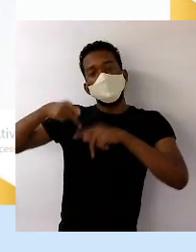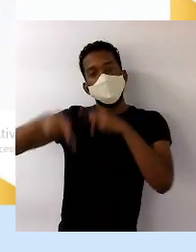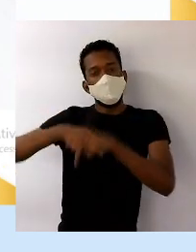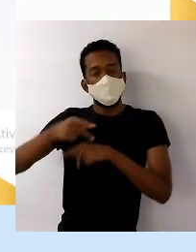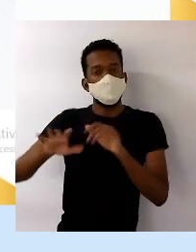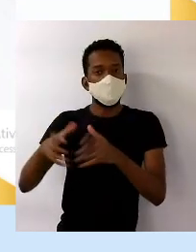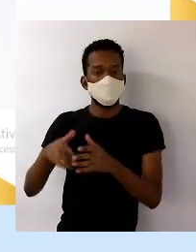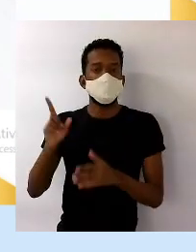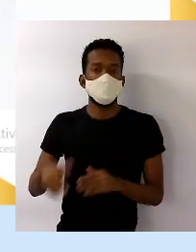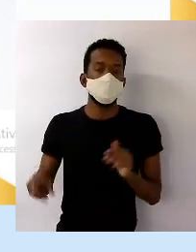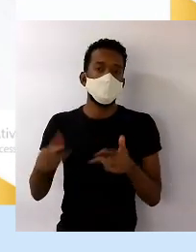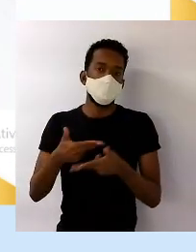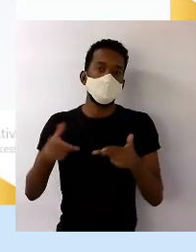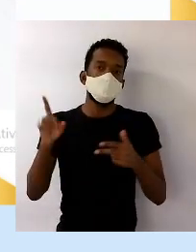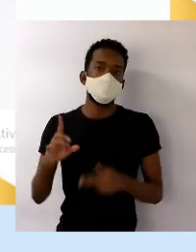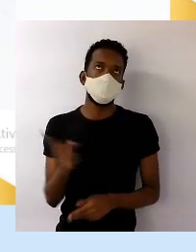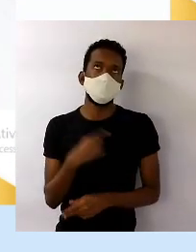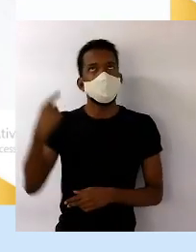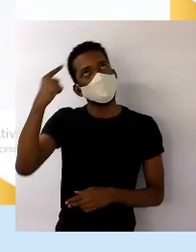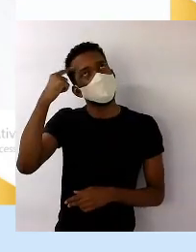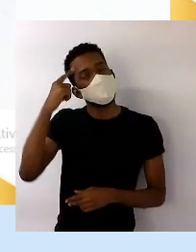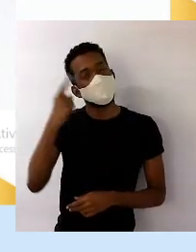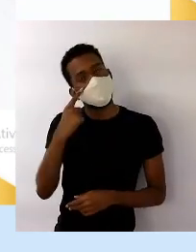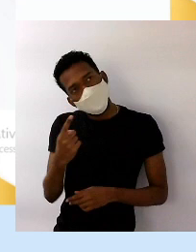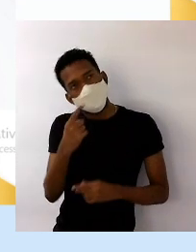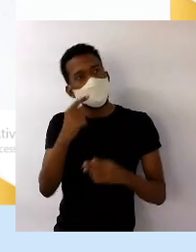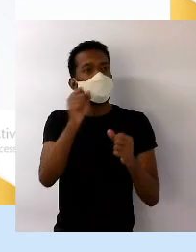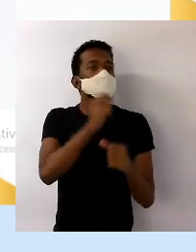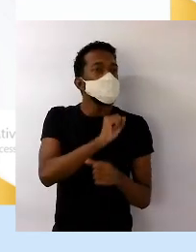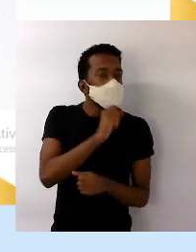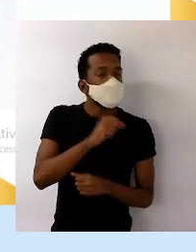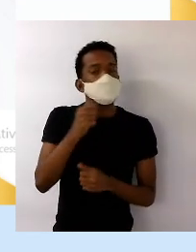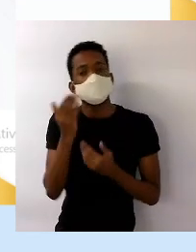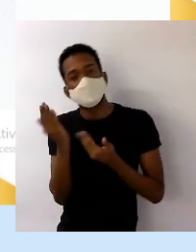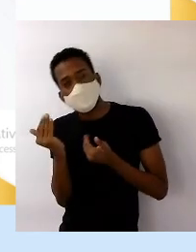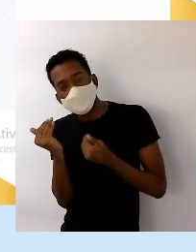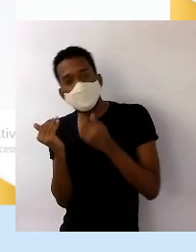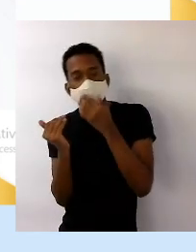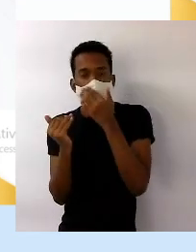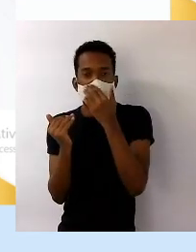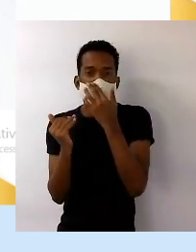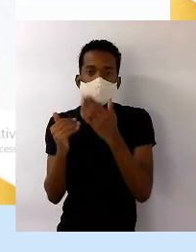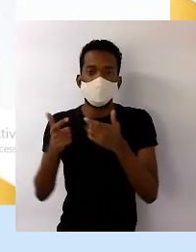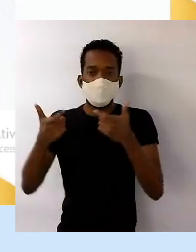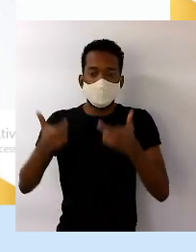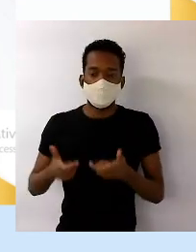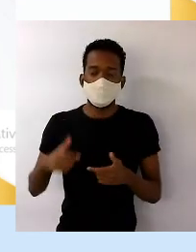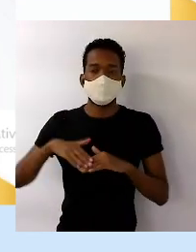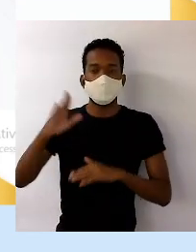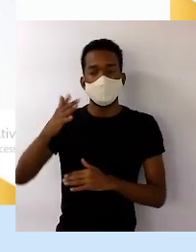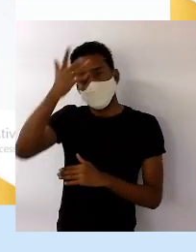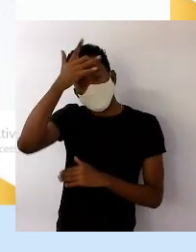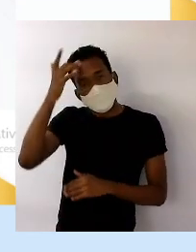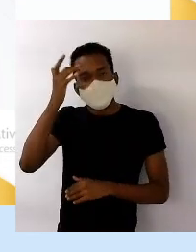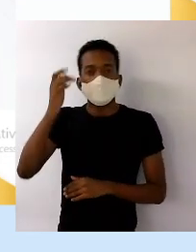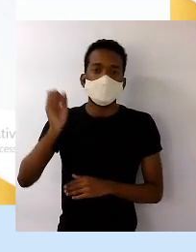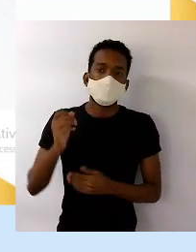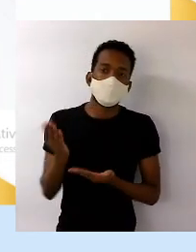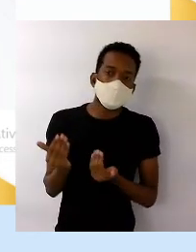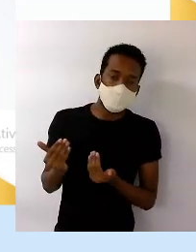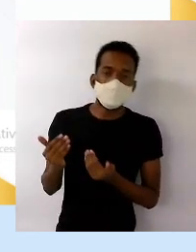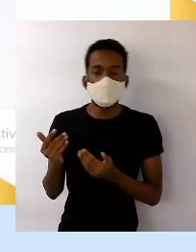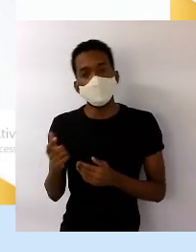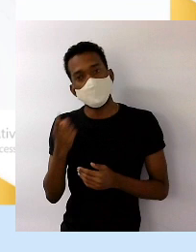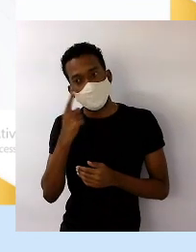não é só uma coisa para a gente tentar ver quem é mais velho, quem é mais novo, onde tem mais gente, onde tem menos gente, não. Ela é uma coisa também que vai